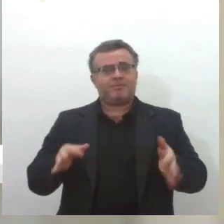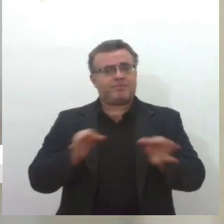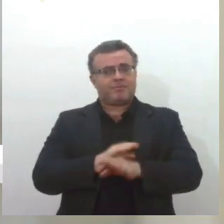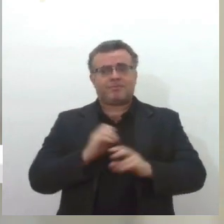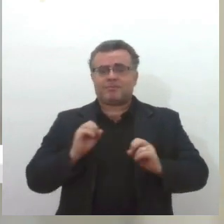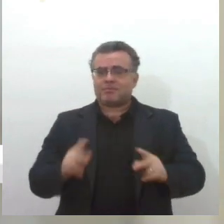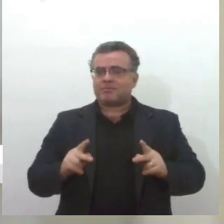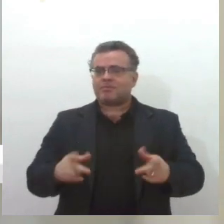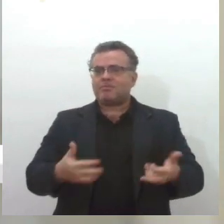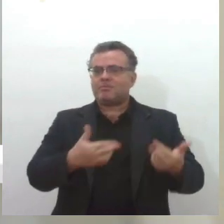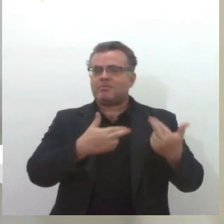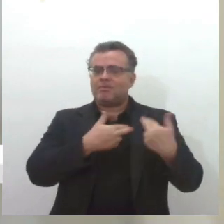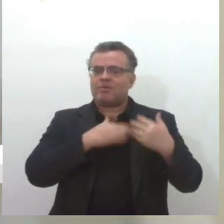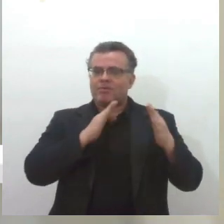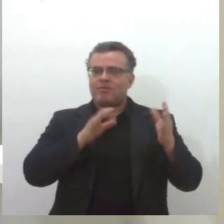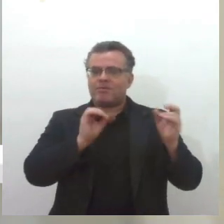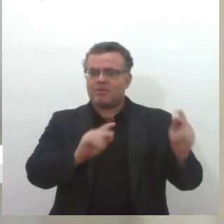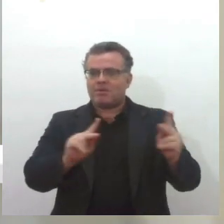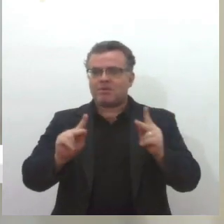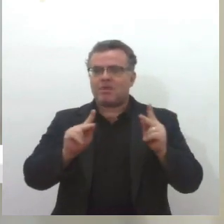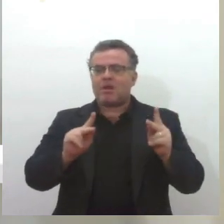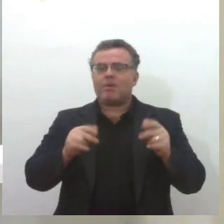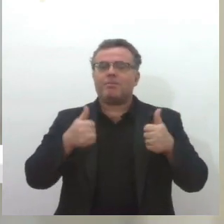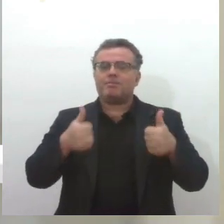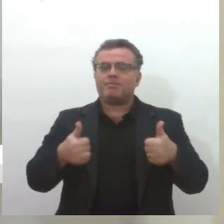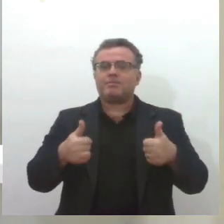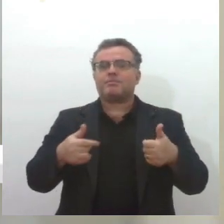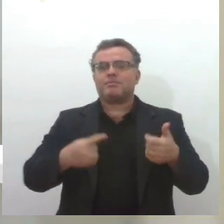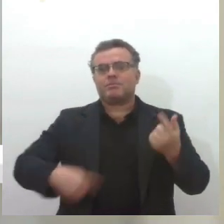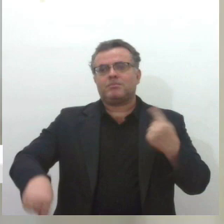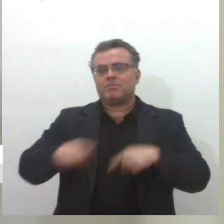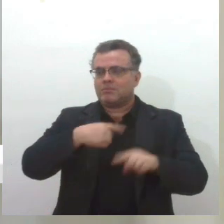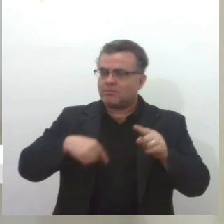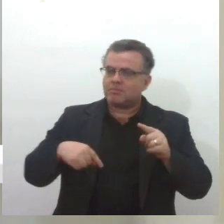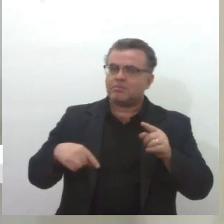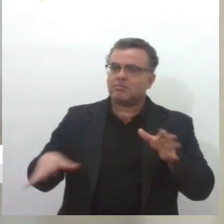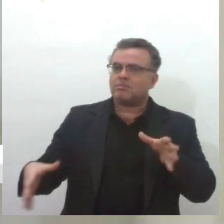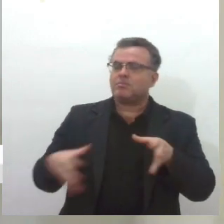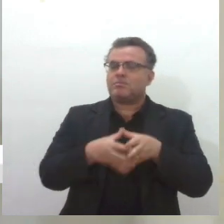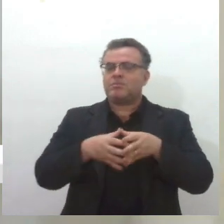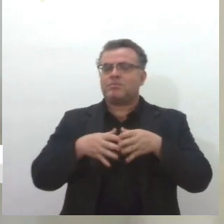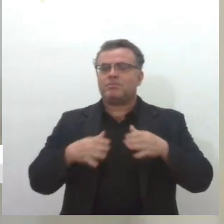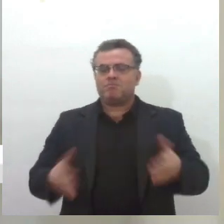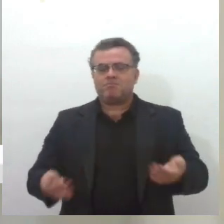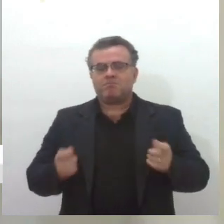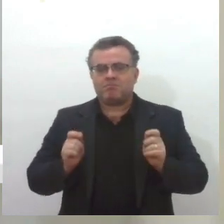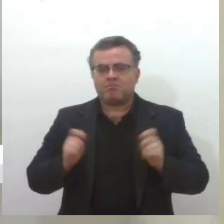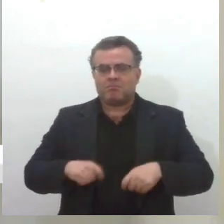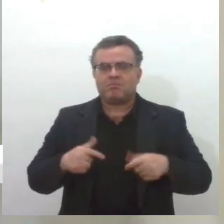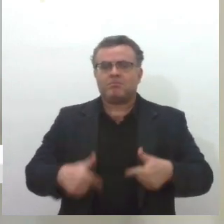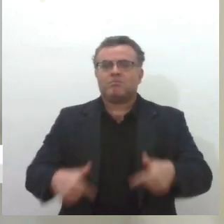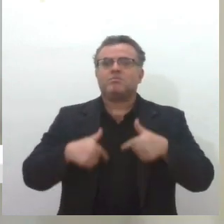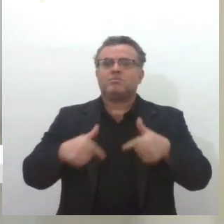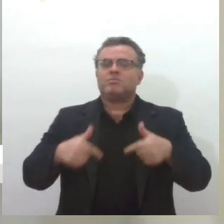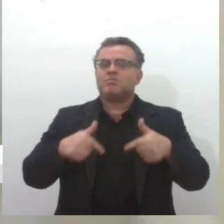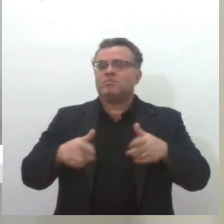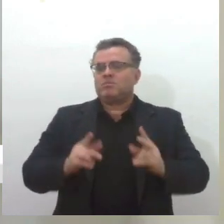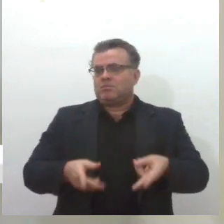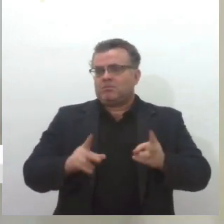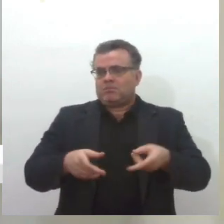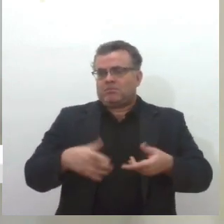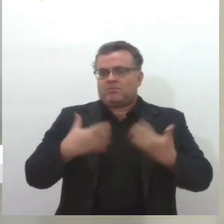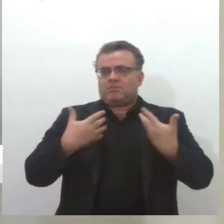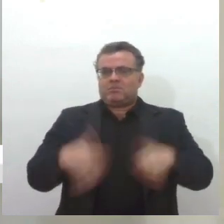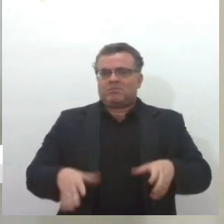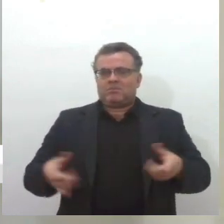papéis já estão bem definidos. Então, a gente só tem que trabalhar ombro a ombro com os homens. Eu acho que a gente está aqui para se ajudar. Não gosto dessa questão de